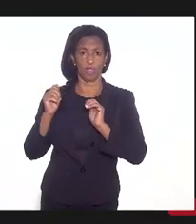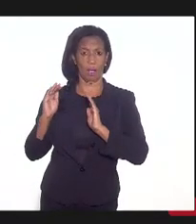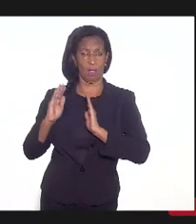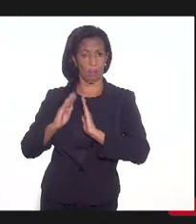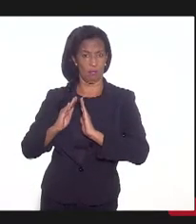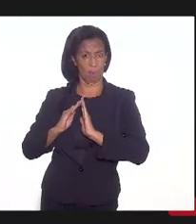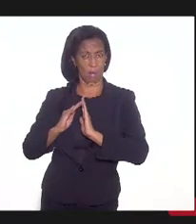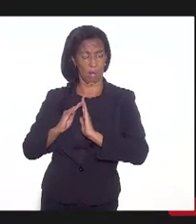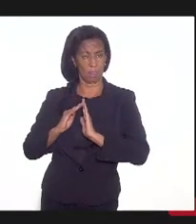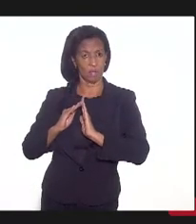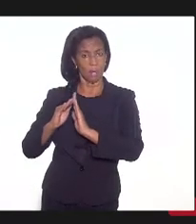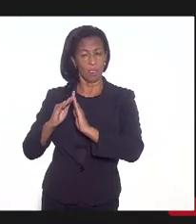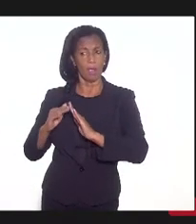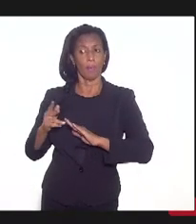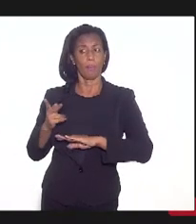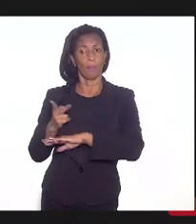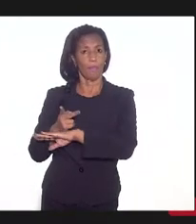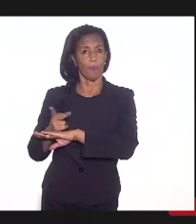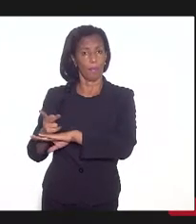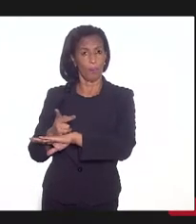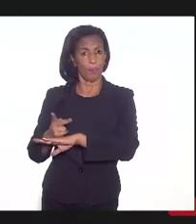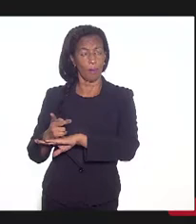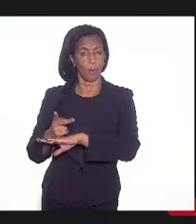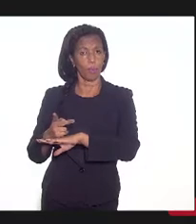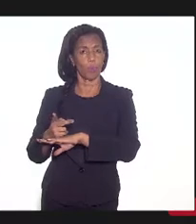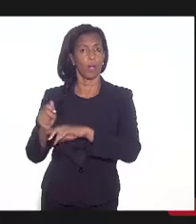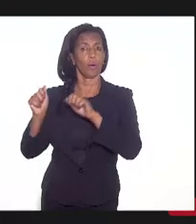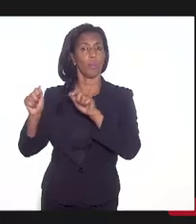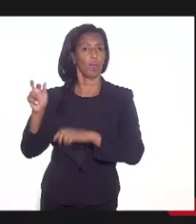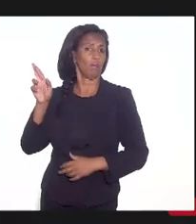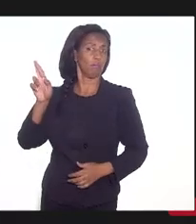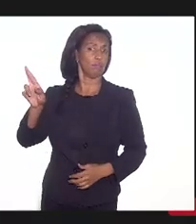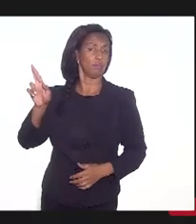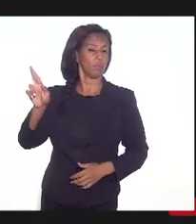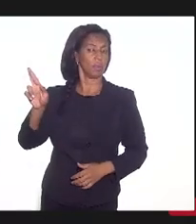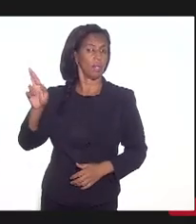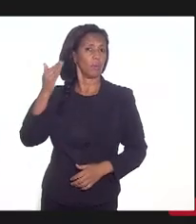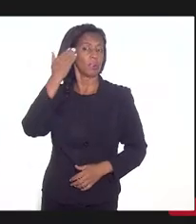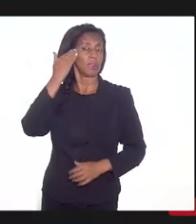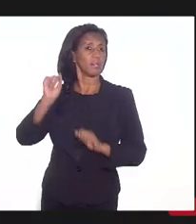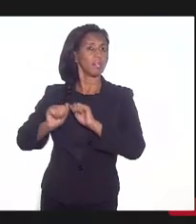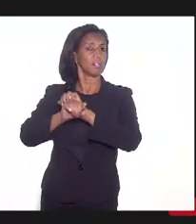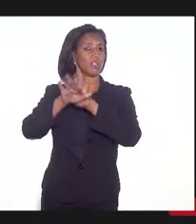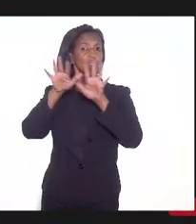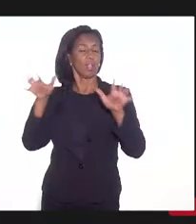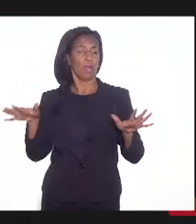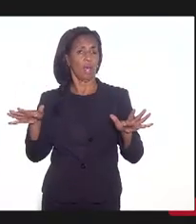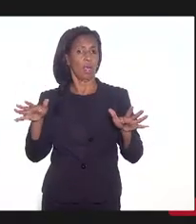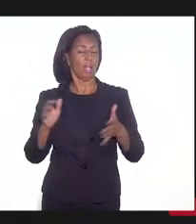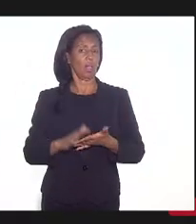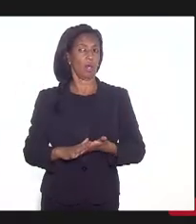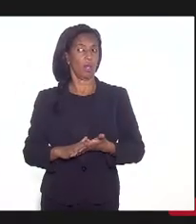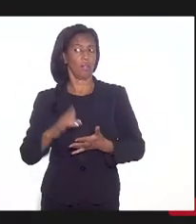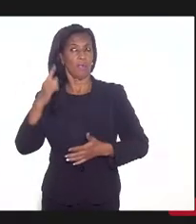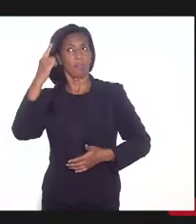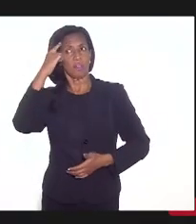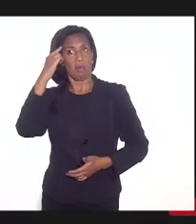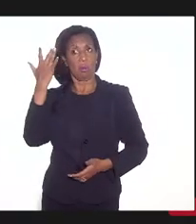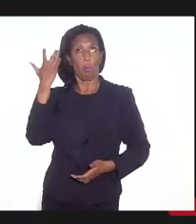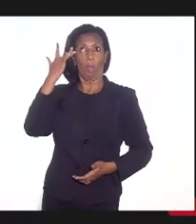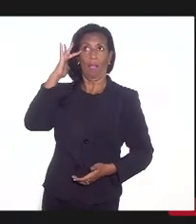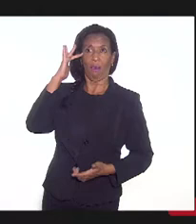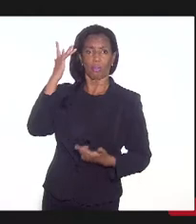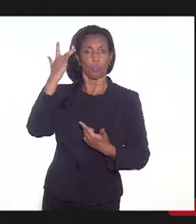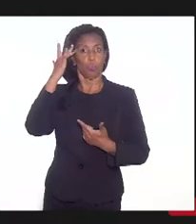para que esse entendimento seja claro, para que não fiquemos debatendo uma xologia. Eu acho que nós estamos